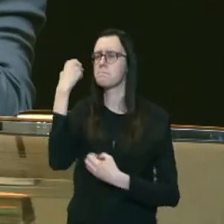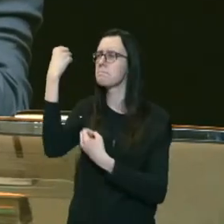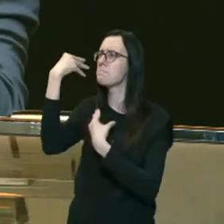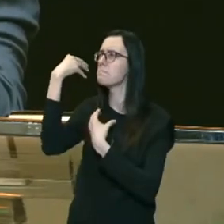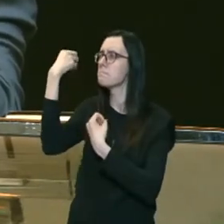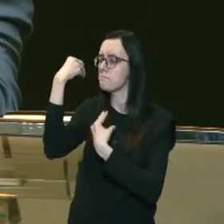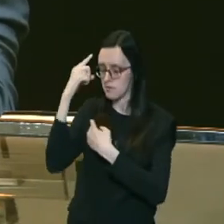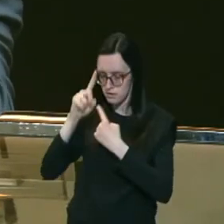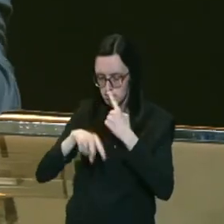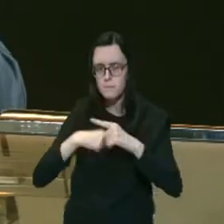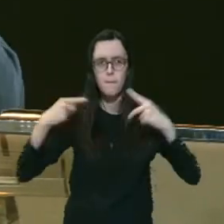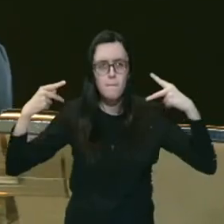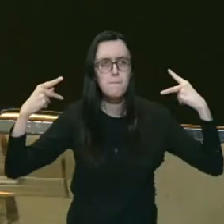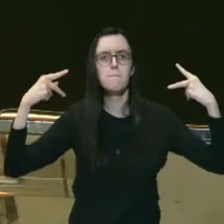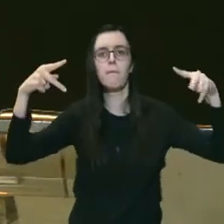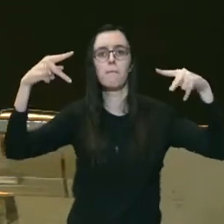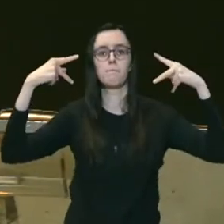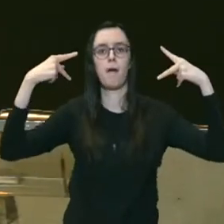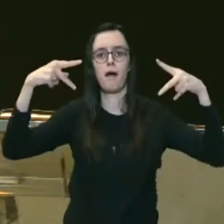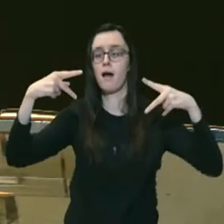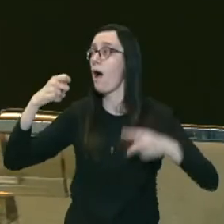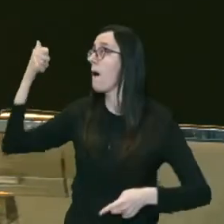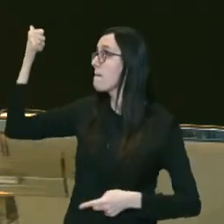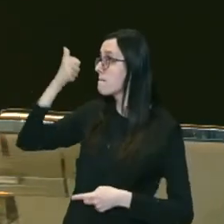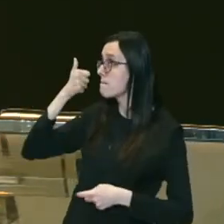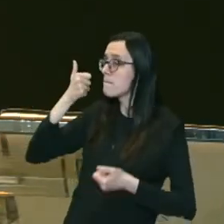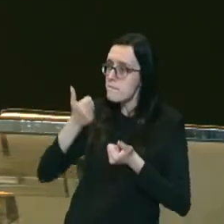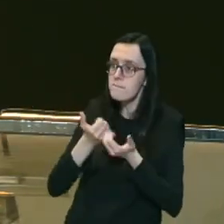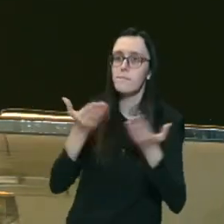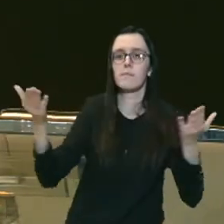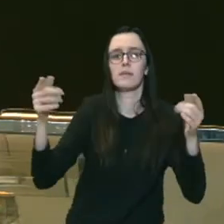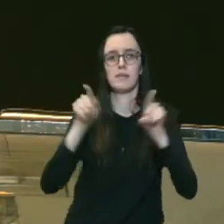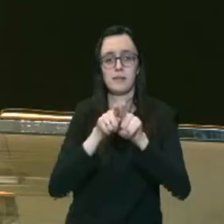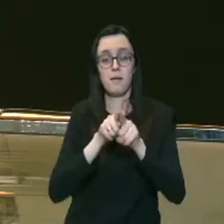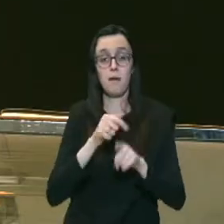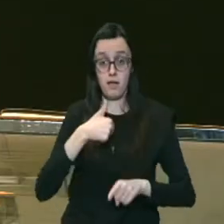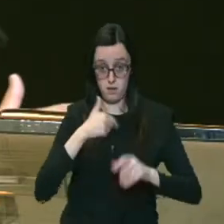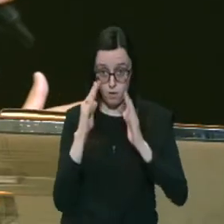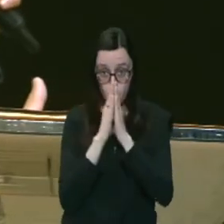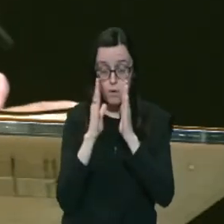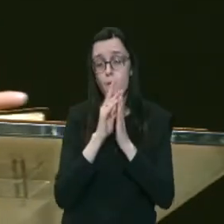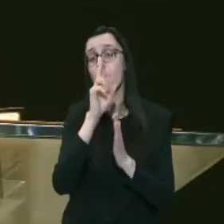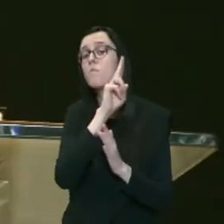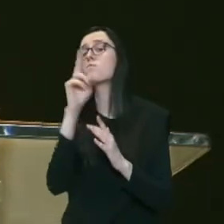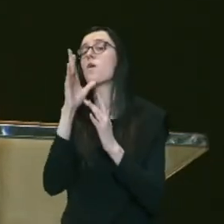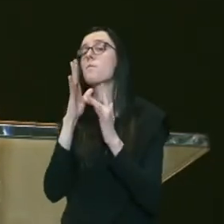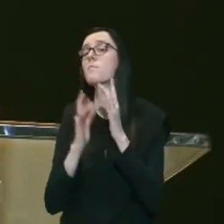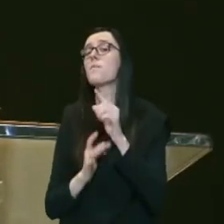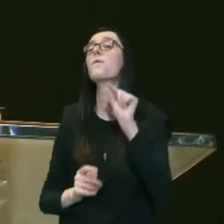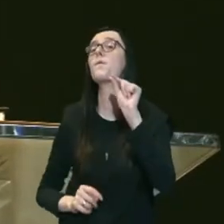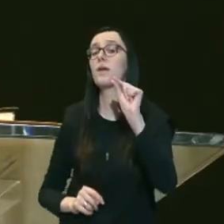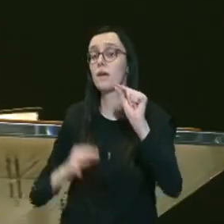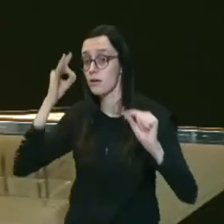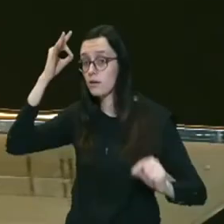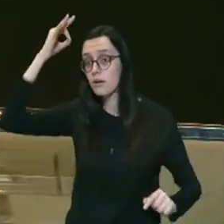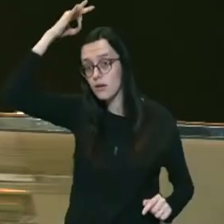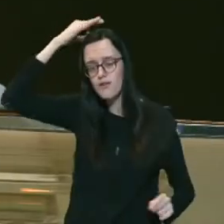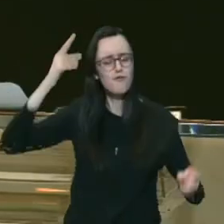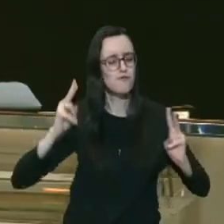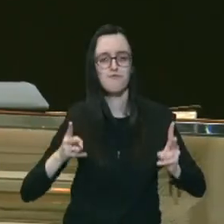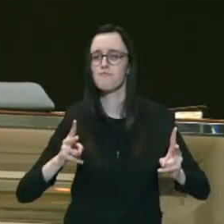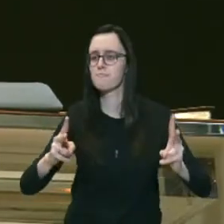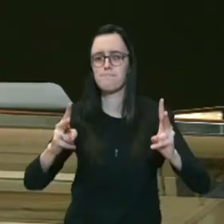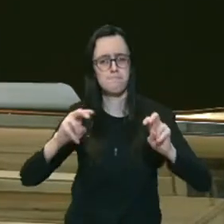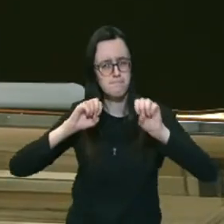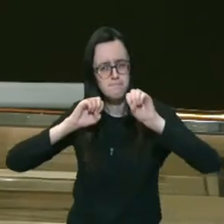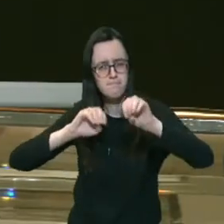por essa palavra para daí sim repartirmos com vocês e a minha oração em nome de Jesus é que o Espírito continue a